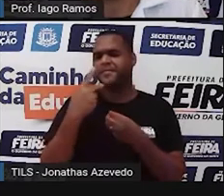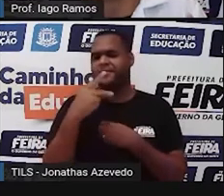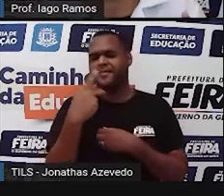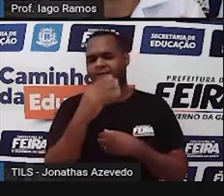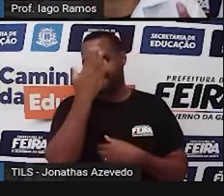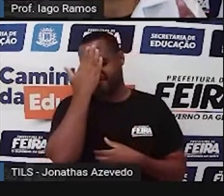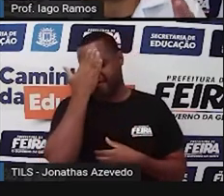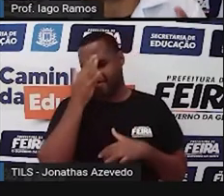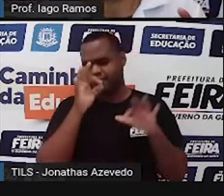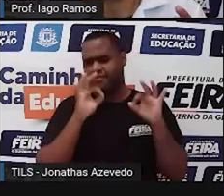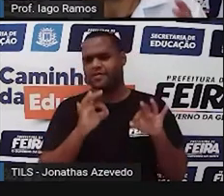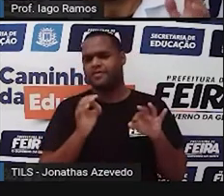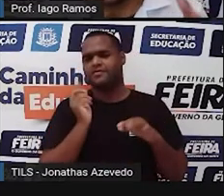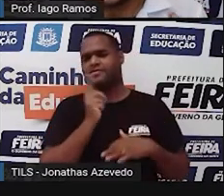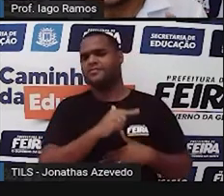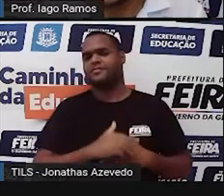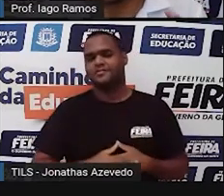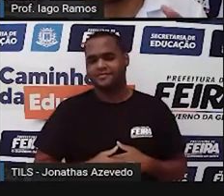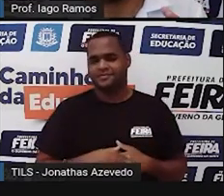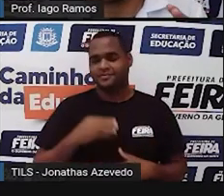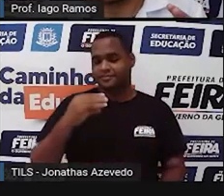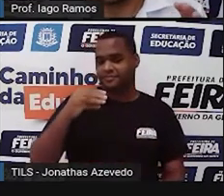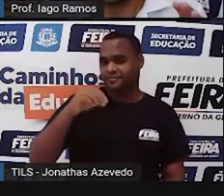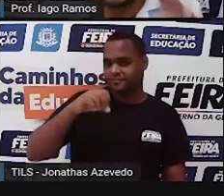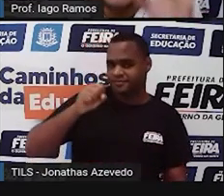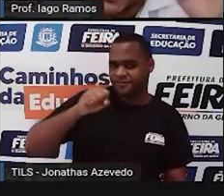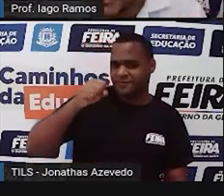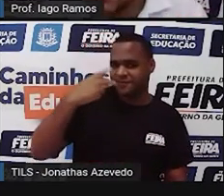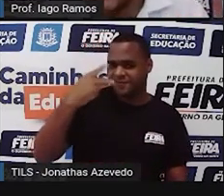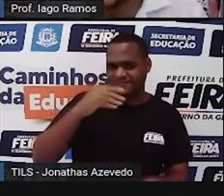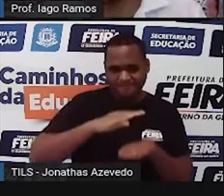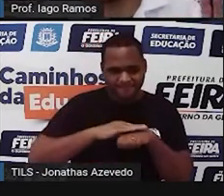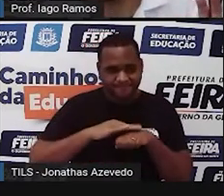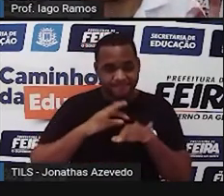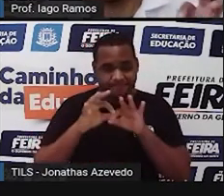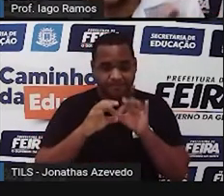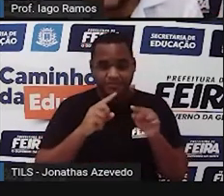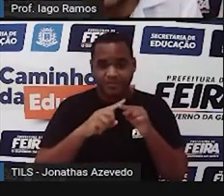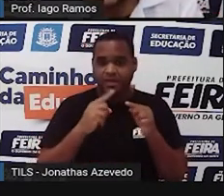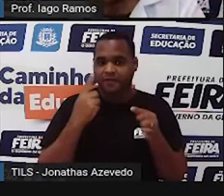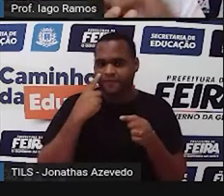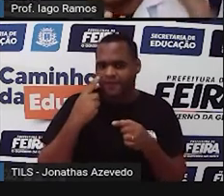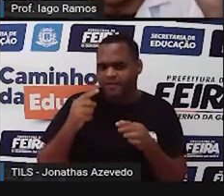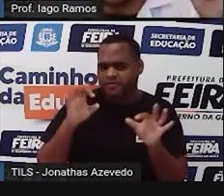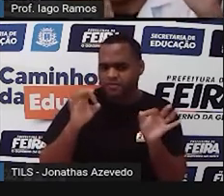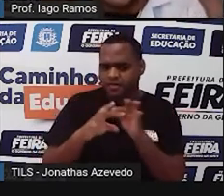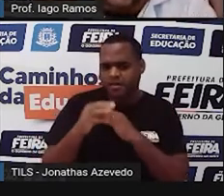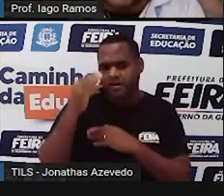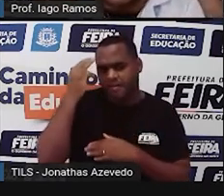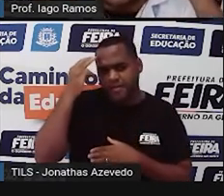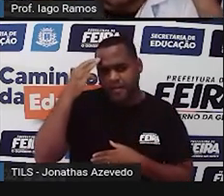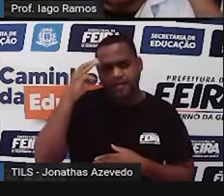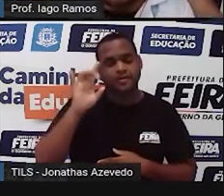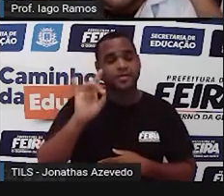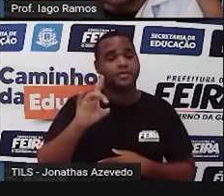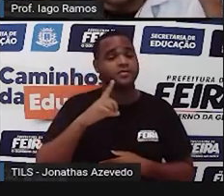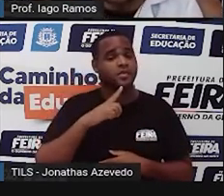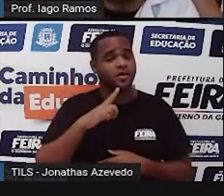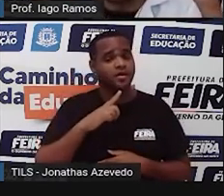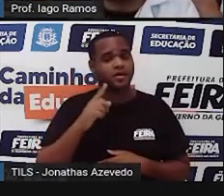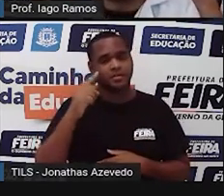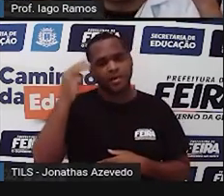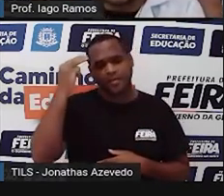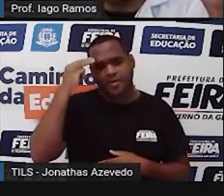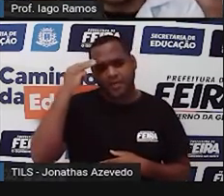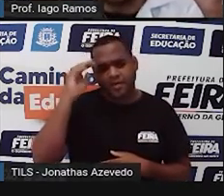eu sei que você acertou, tá bom? 30 segundos é o bastante, porque a gente acabou de ver isso agora, é uma pergunta de memória, só pra ver se a nossa